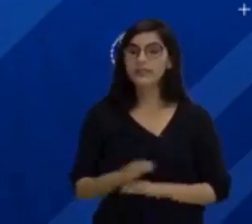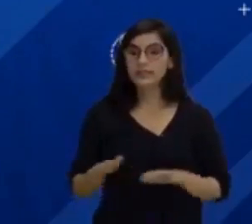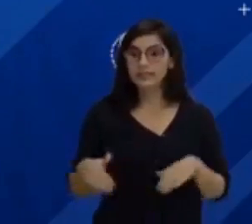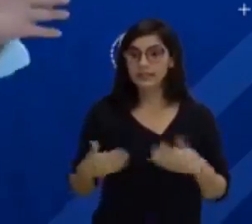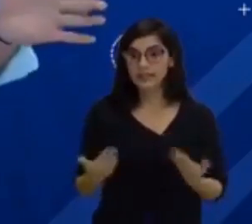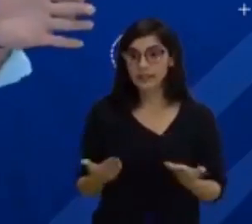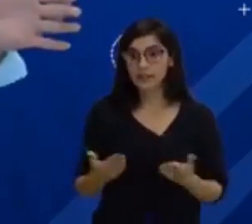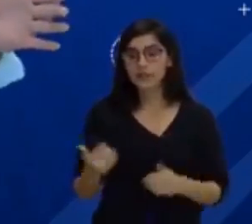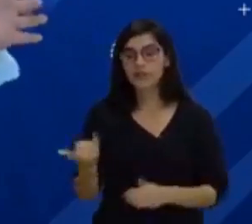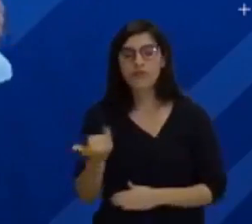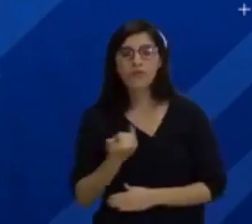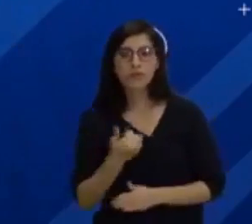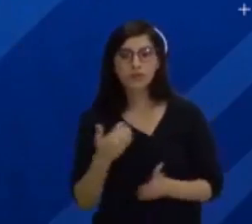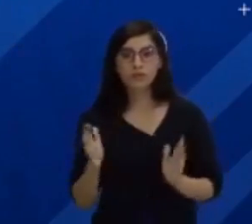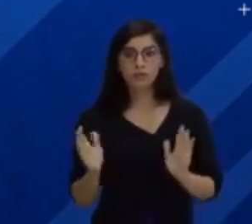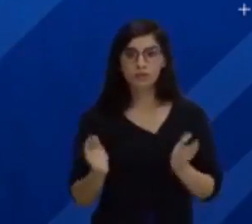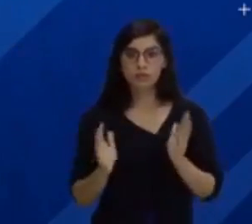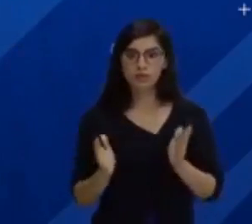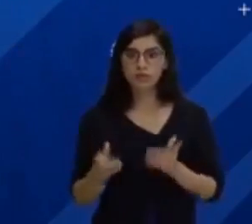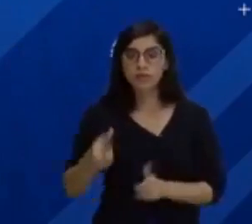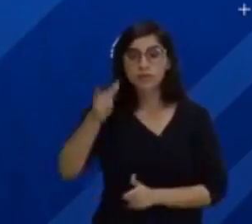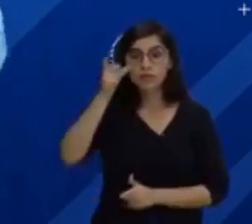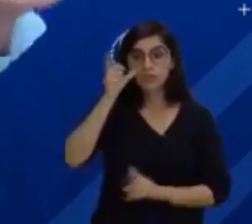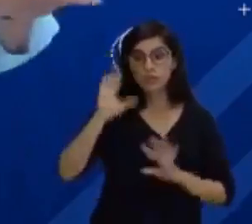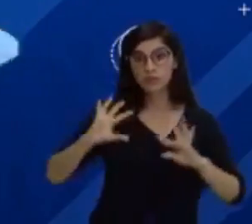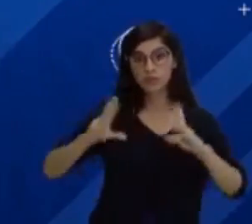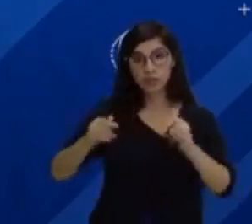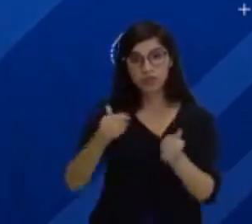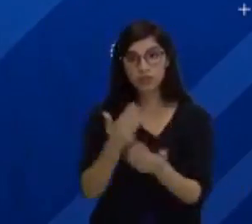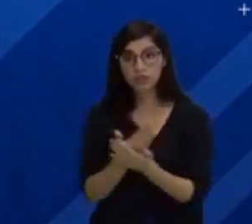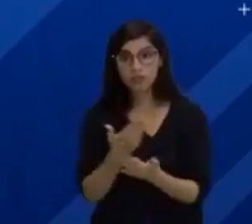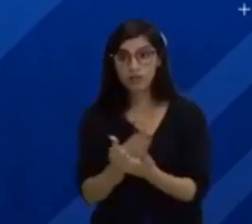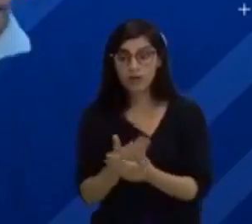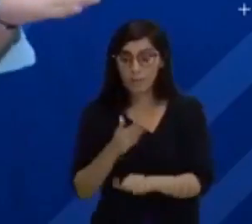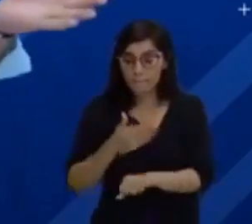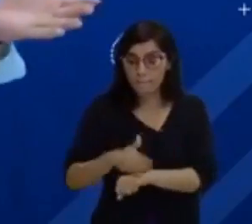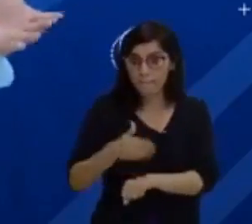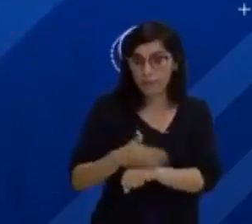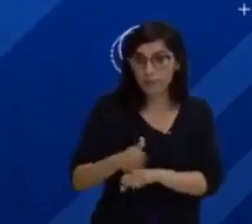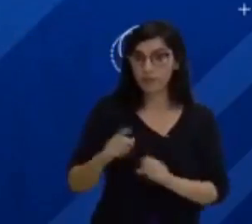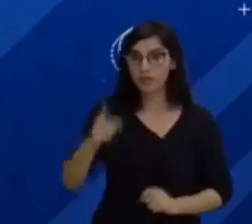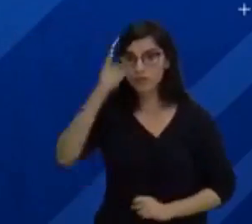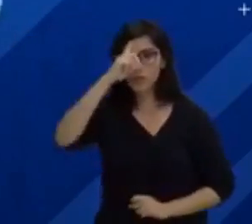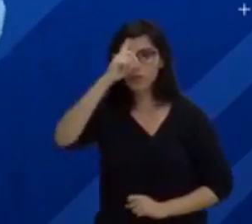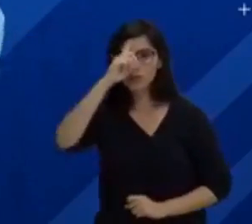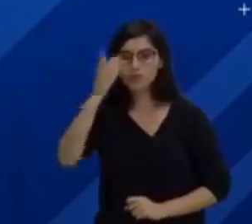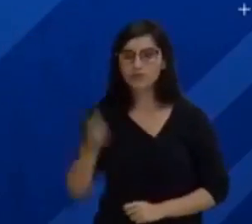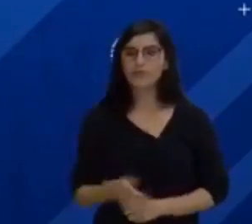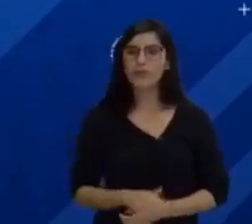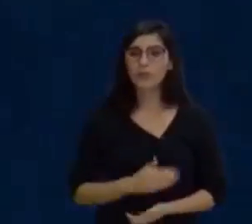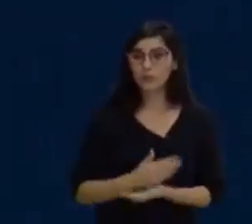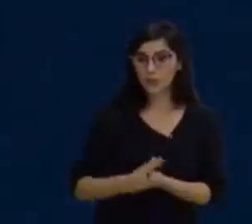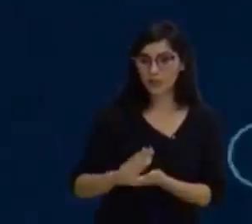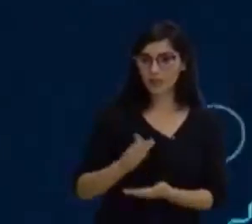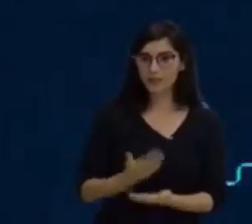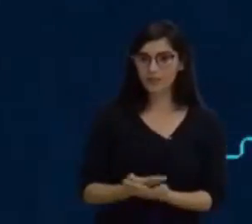vocês. Assistam todas as aulas, para que a possa manter esse ritmo de estudos. Então é isso. Vamos para a aula?